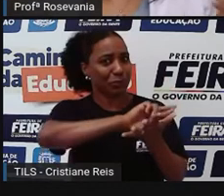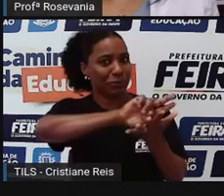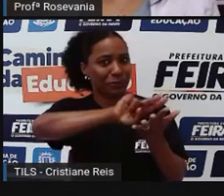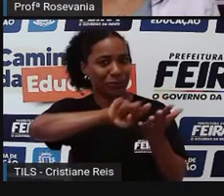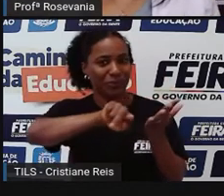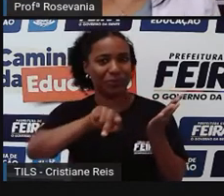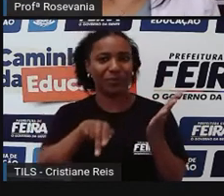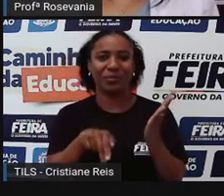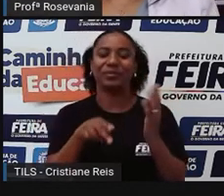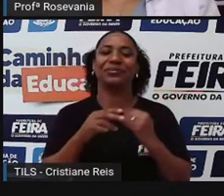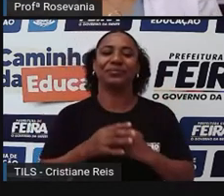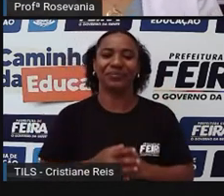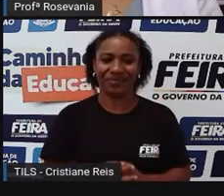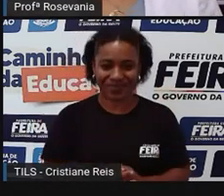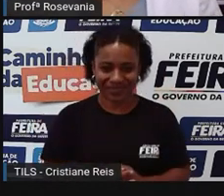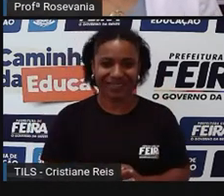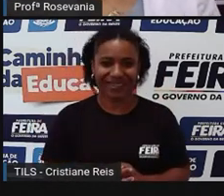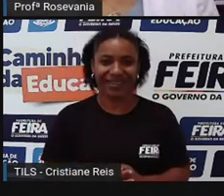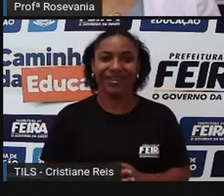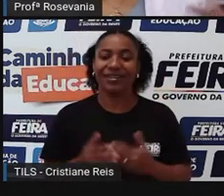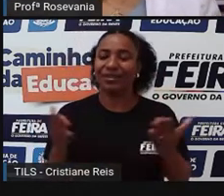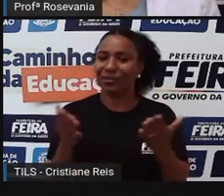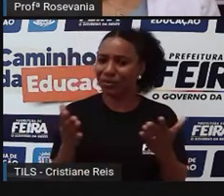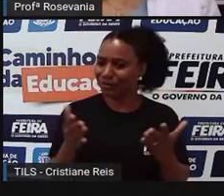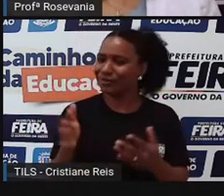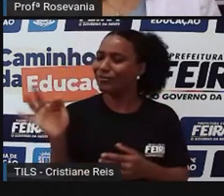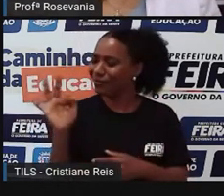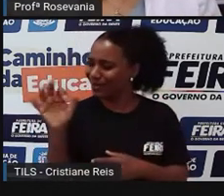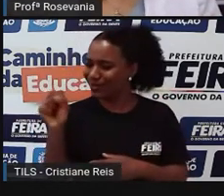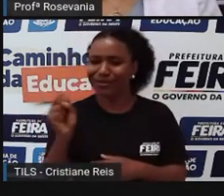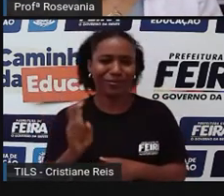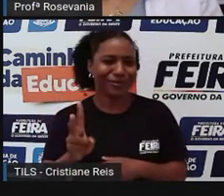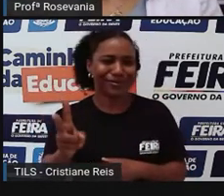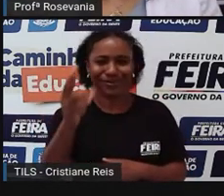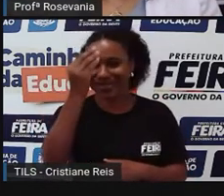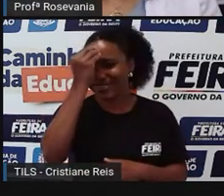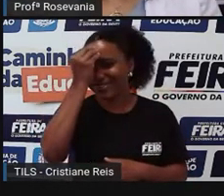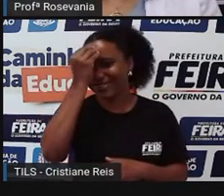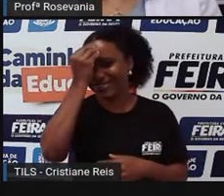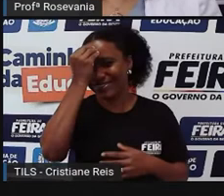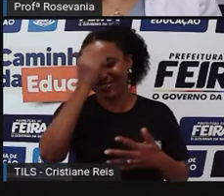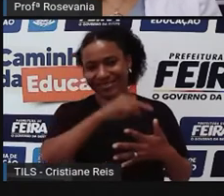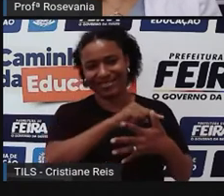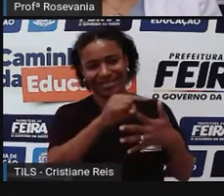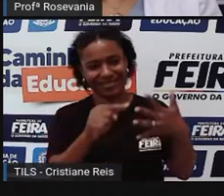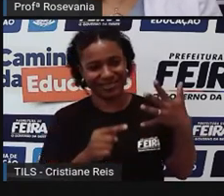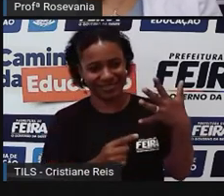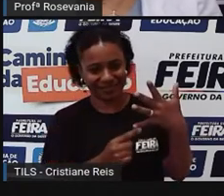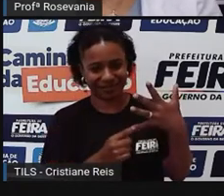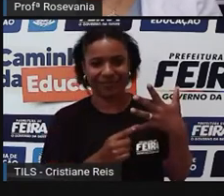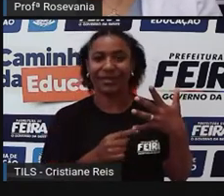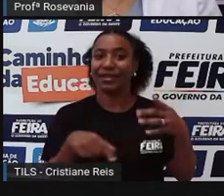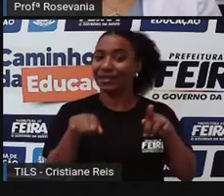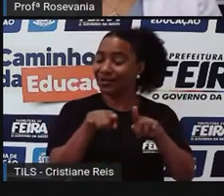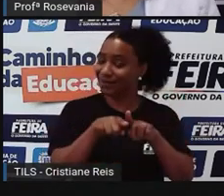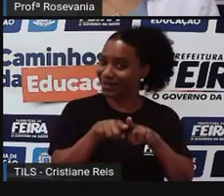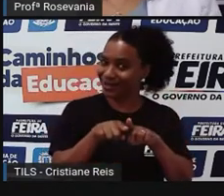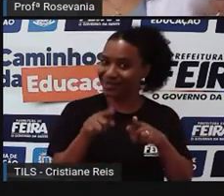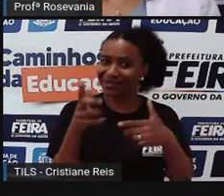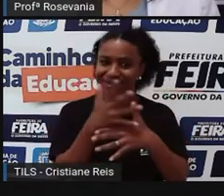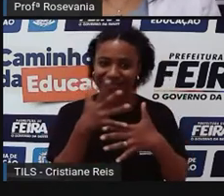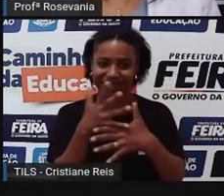continua recebendo, né? Esses cognomes, essas alcunhas aí, né? A gente também tem cidade princesa, né?